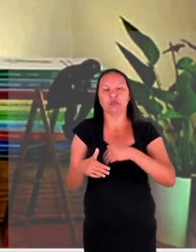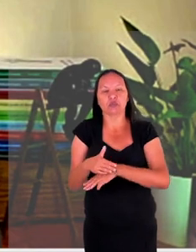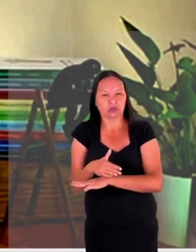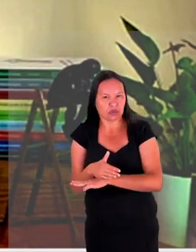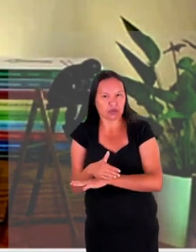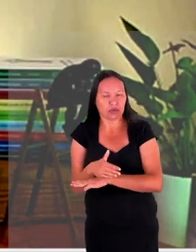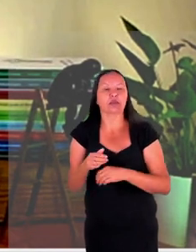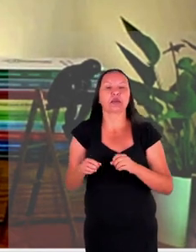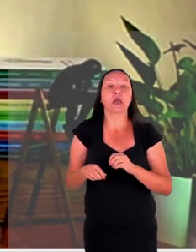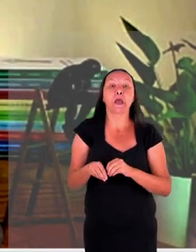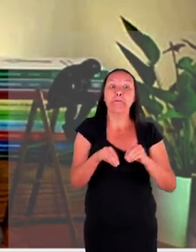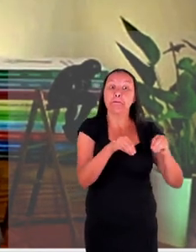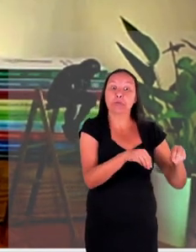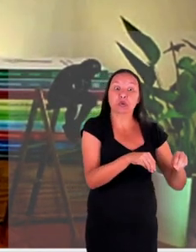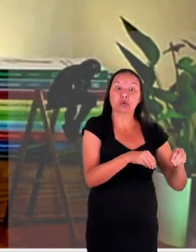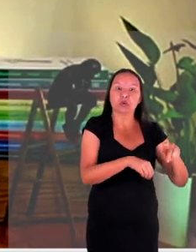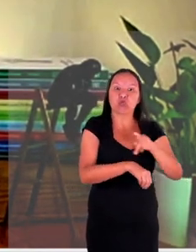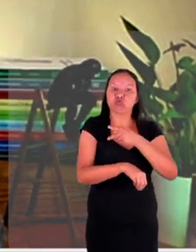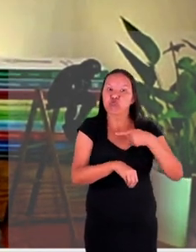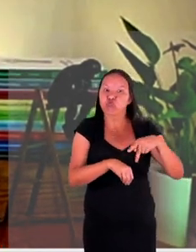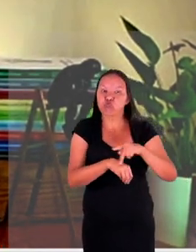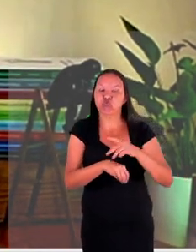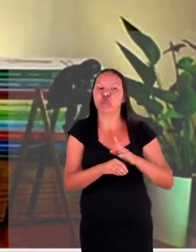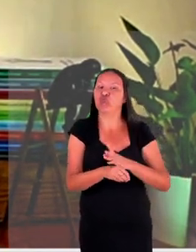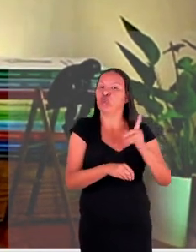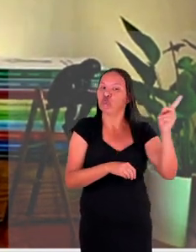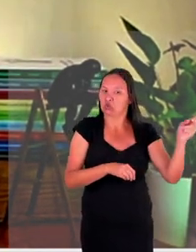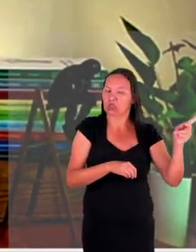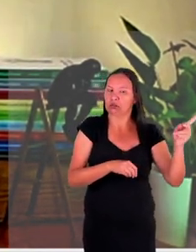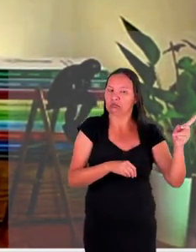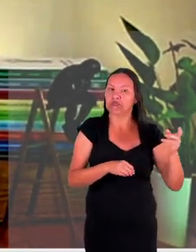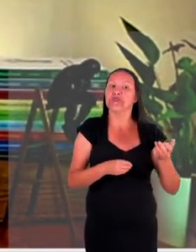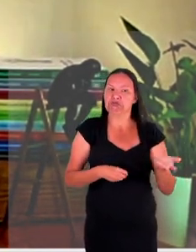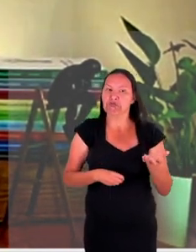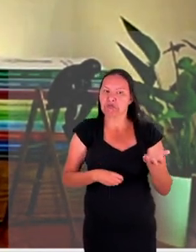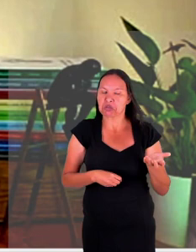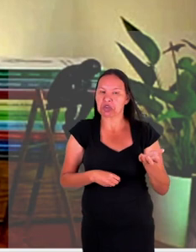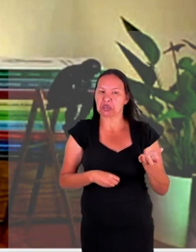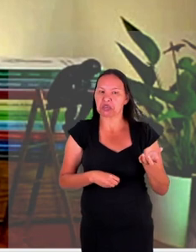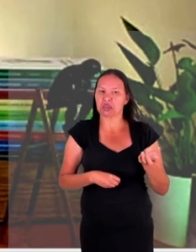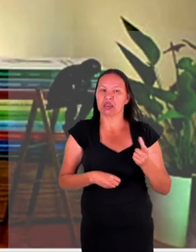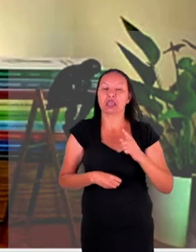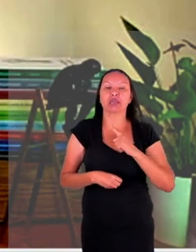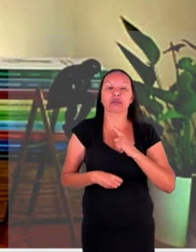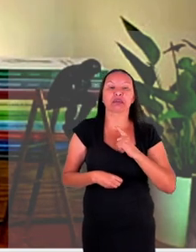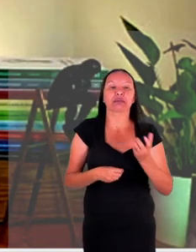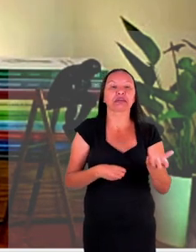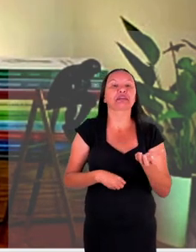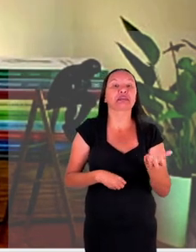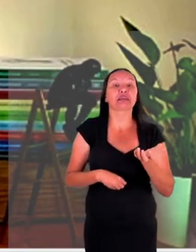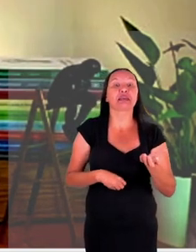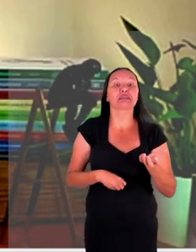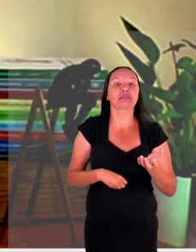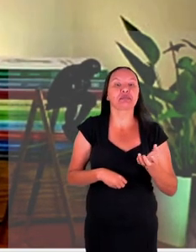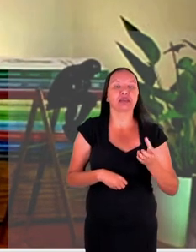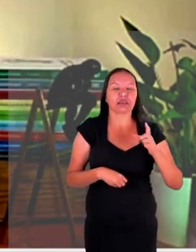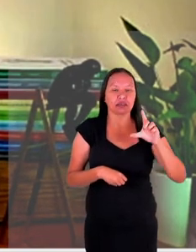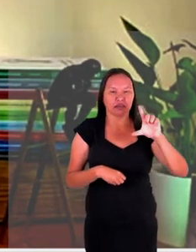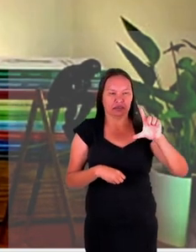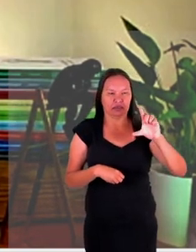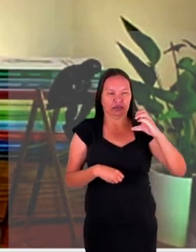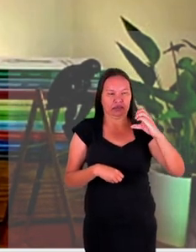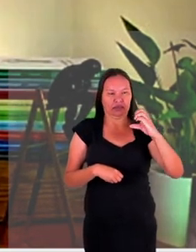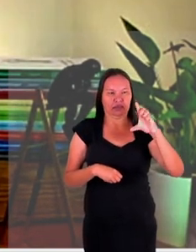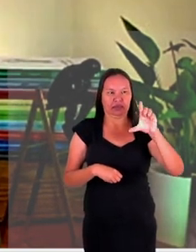voltar para o país de origem quando optar e portanto eu queria saber da Clara se a organização da qual ela faz parte